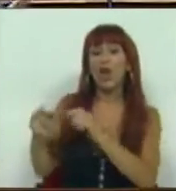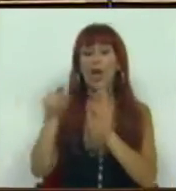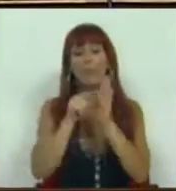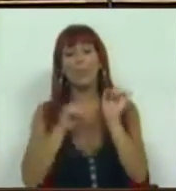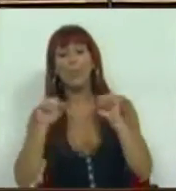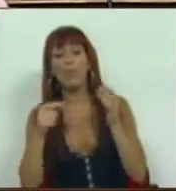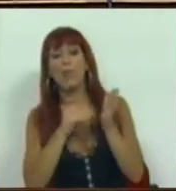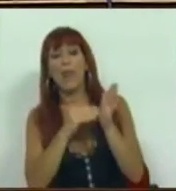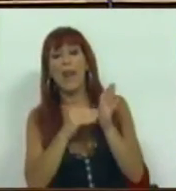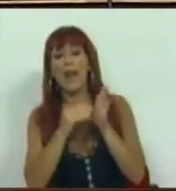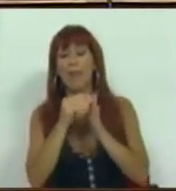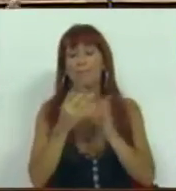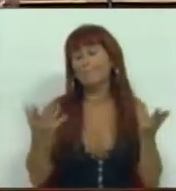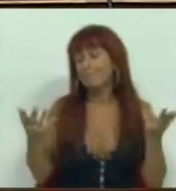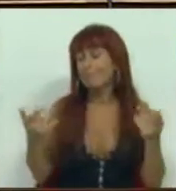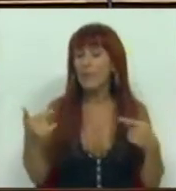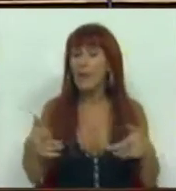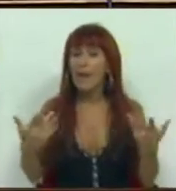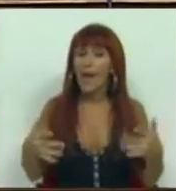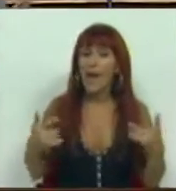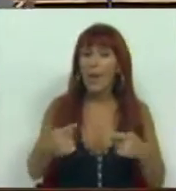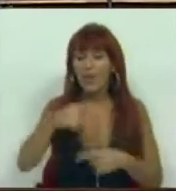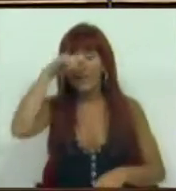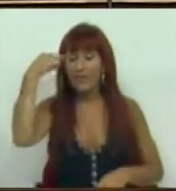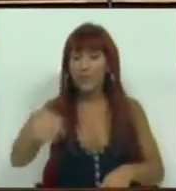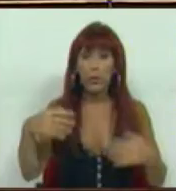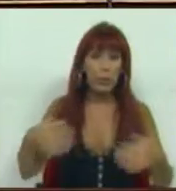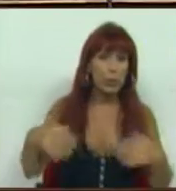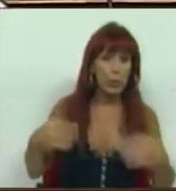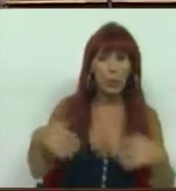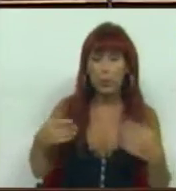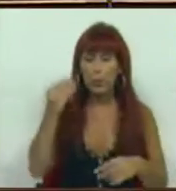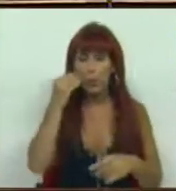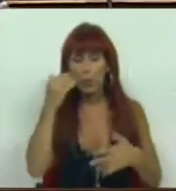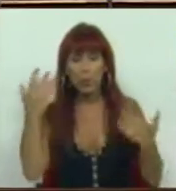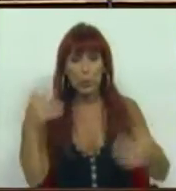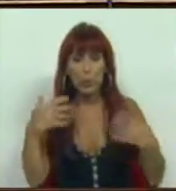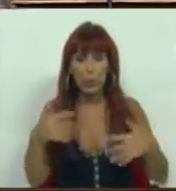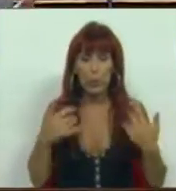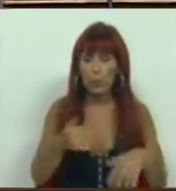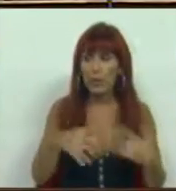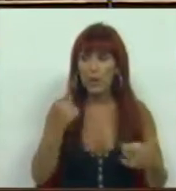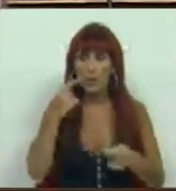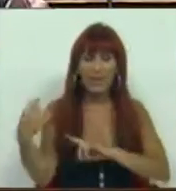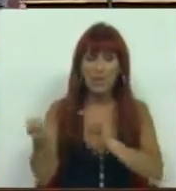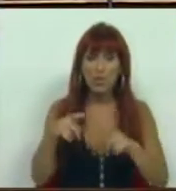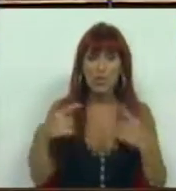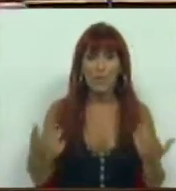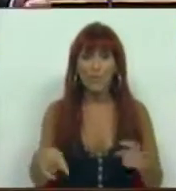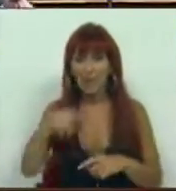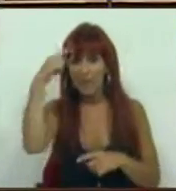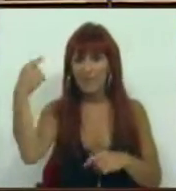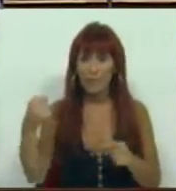Memorando de Entendimento e, portanto, há uma difícil discussão, há um